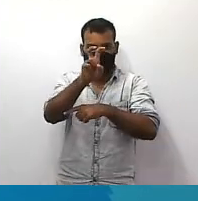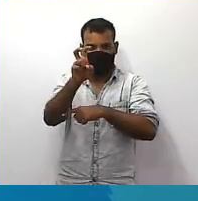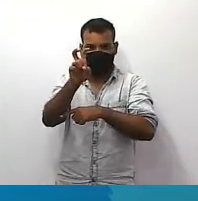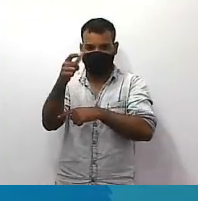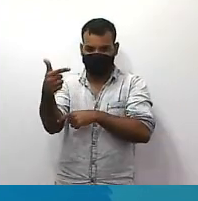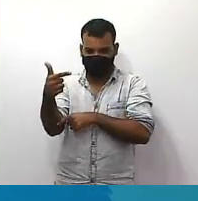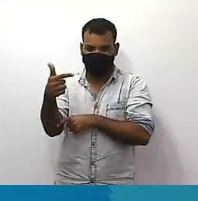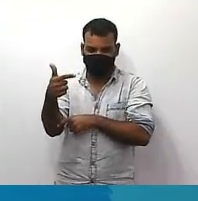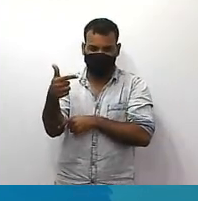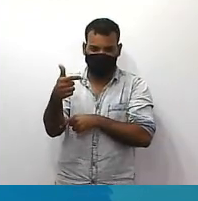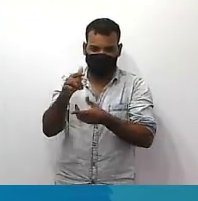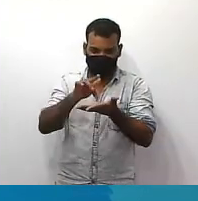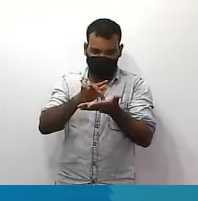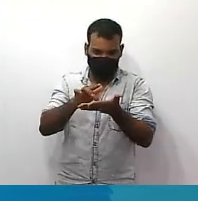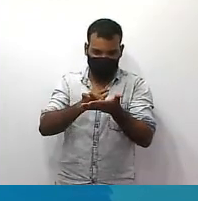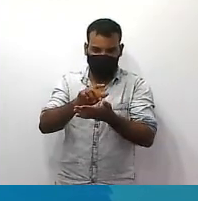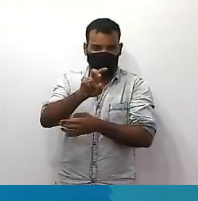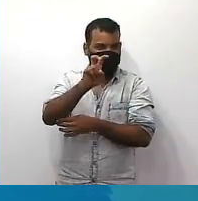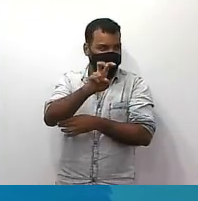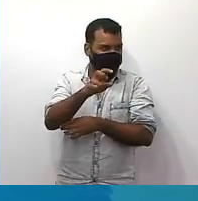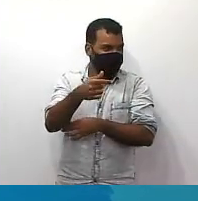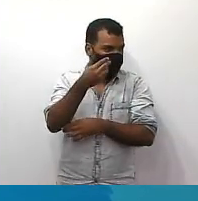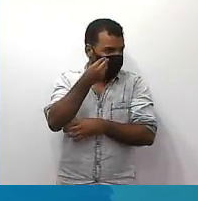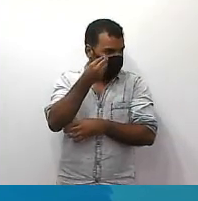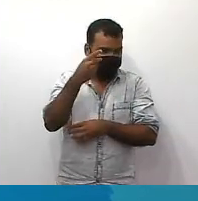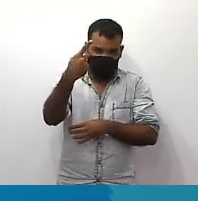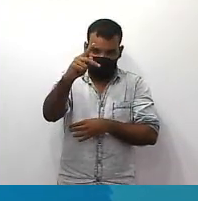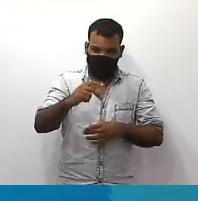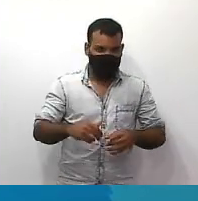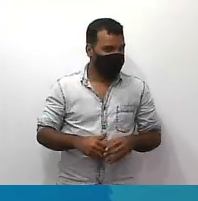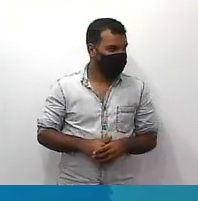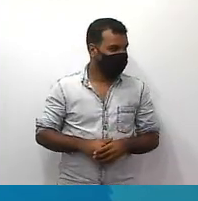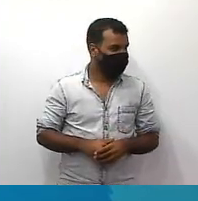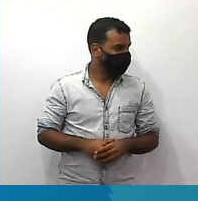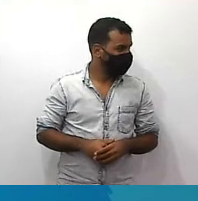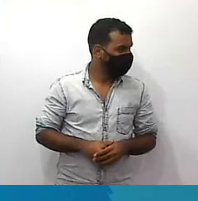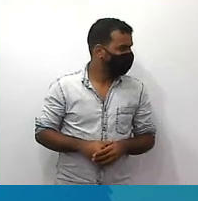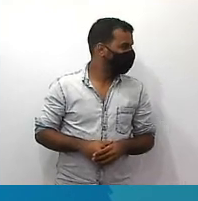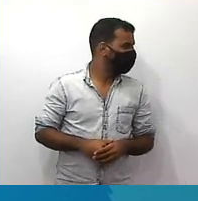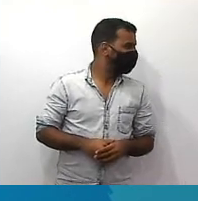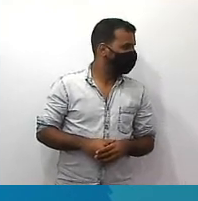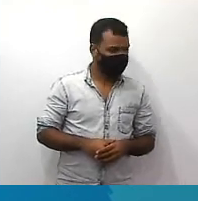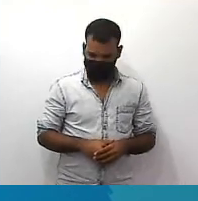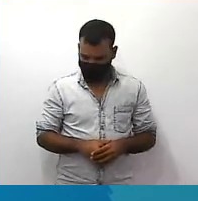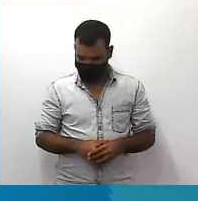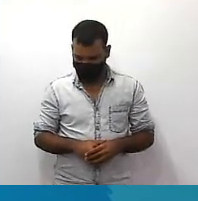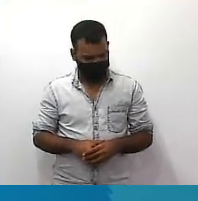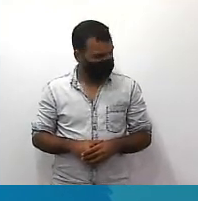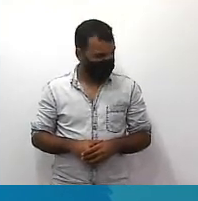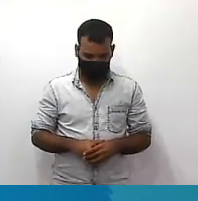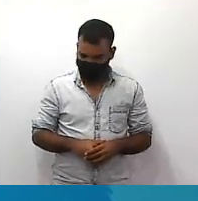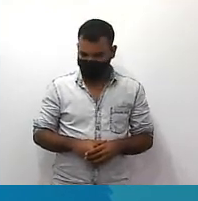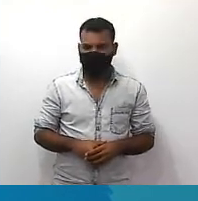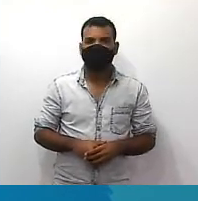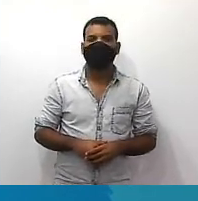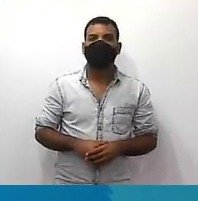na minha calculadora verificar na tua tá bom veja se a sua bate com essa resposta e o resultado eu divido